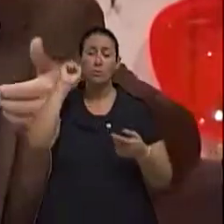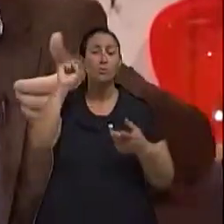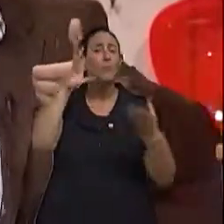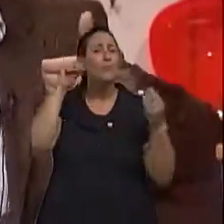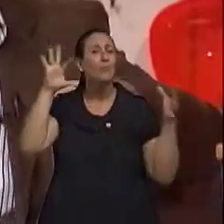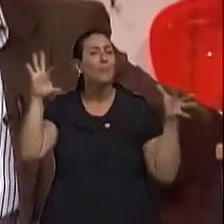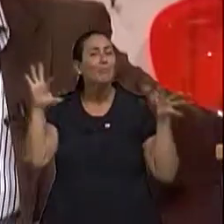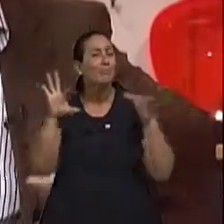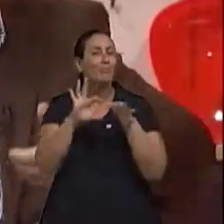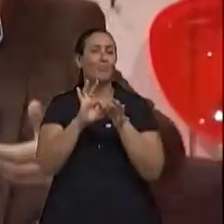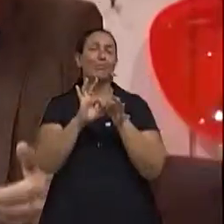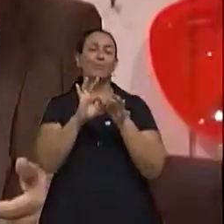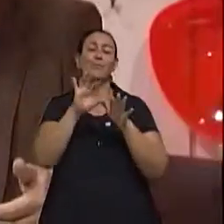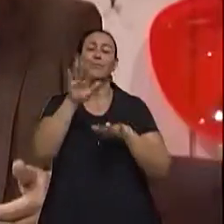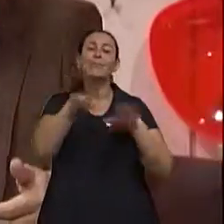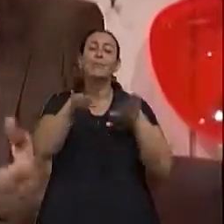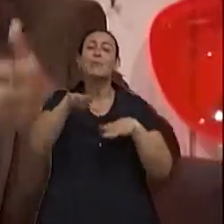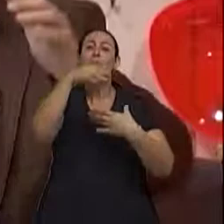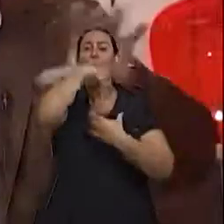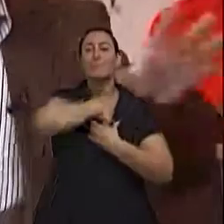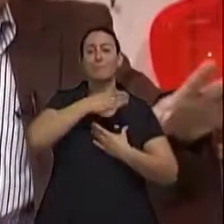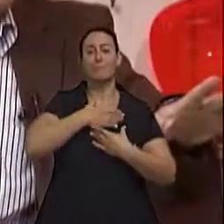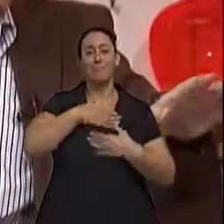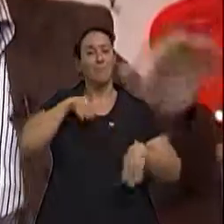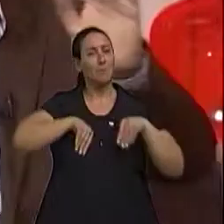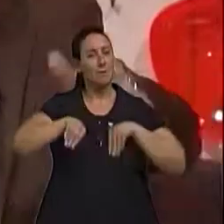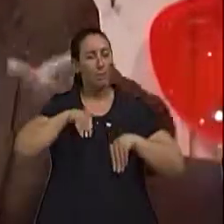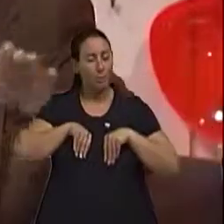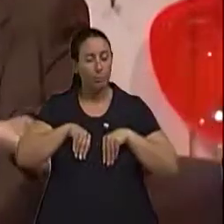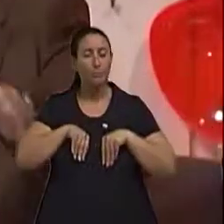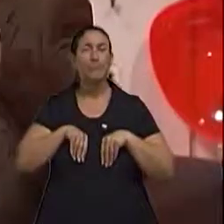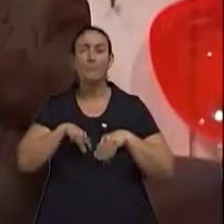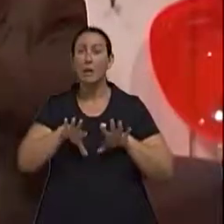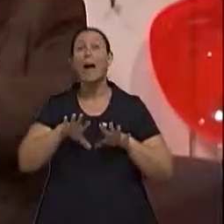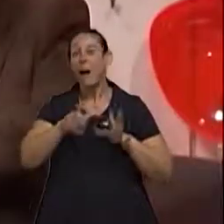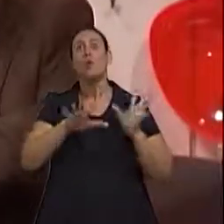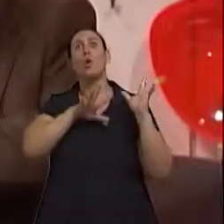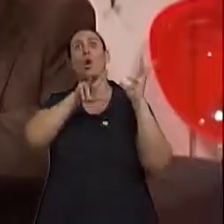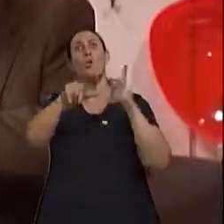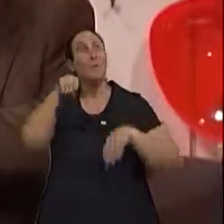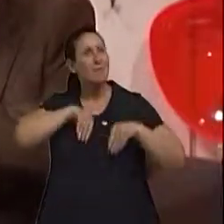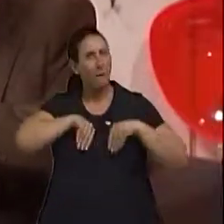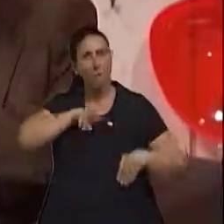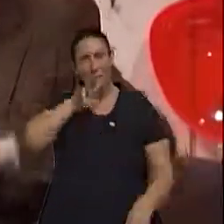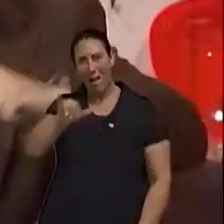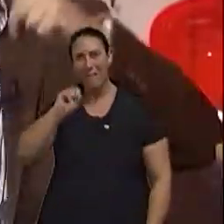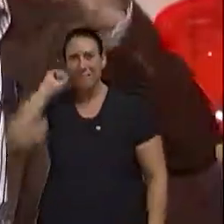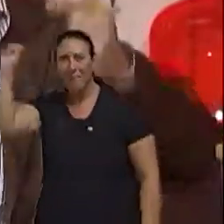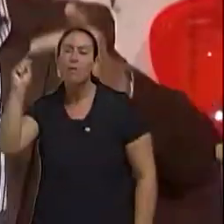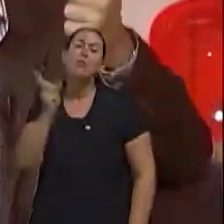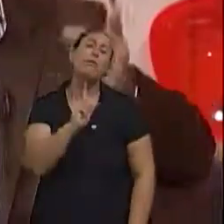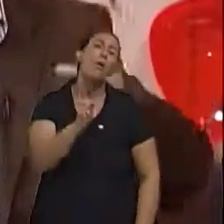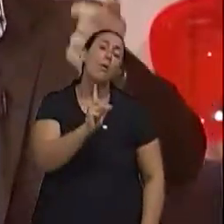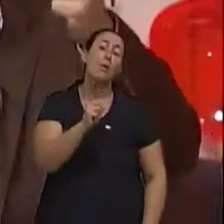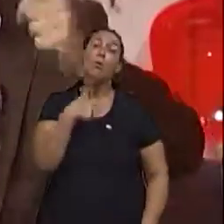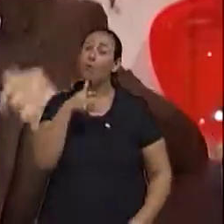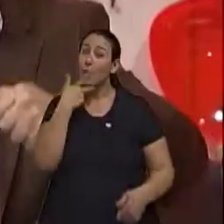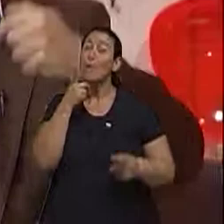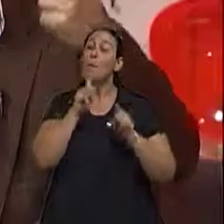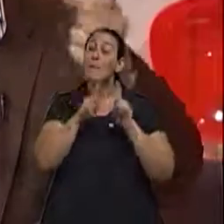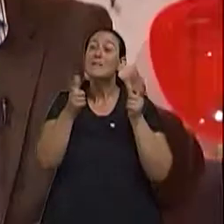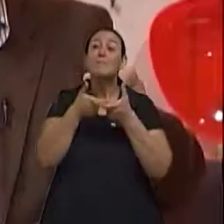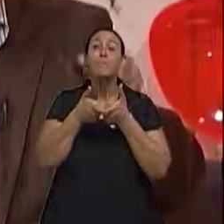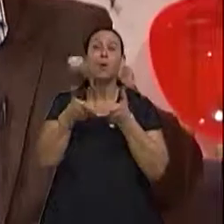aos quadros depressivos. Não quer dizer que todo indivíduo deprimido vai tentar o suicídio. Perfeito. Mas boa parte das